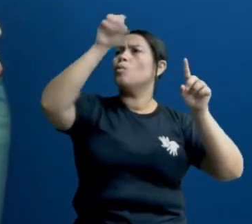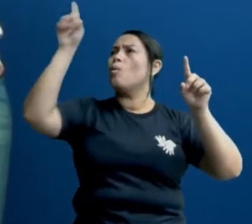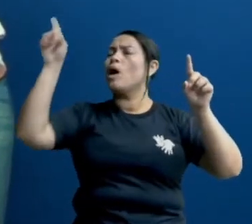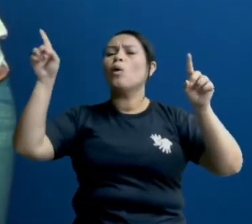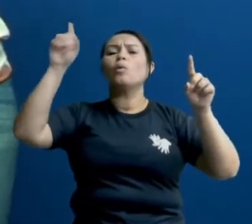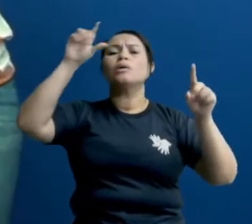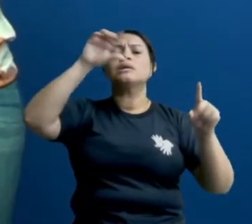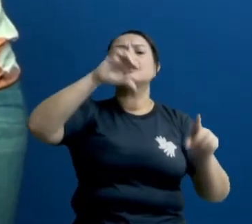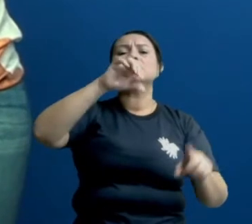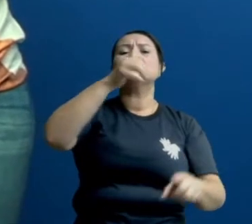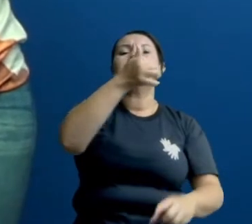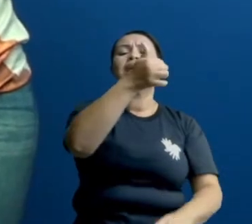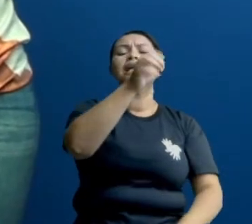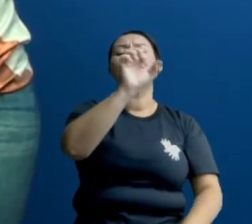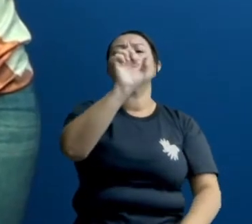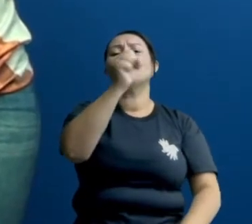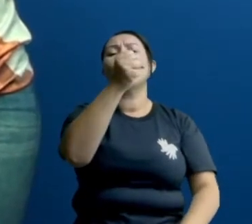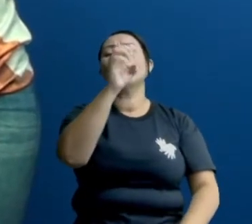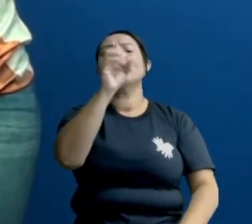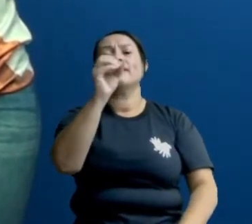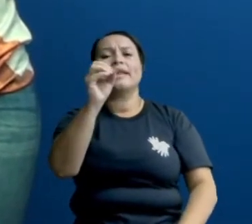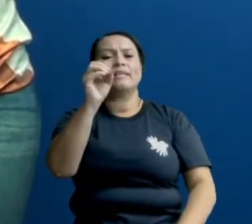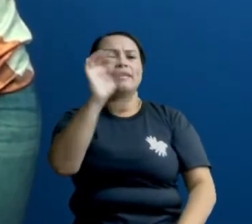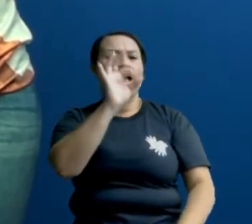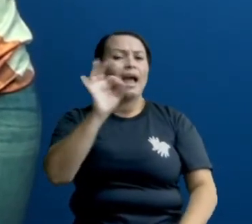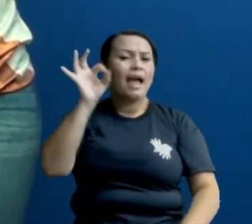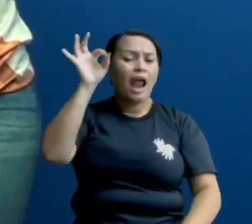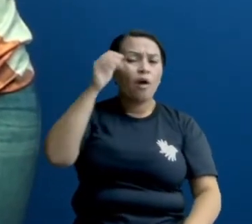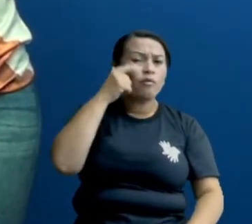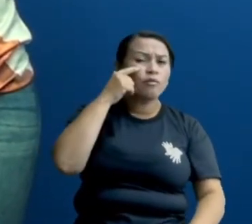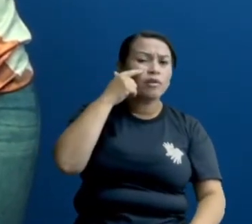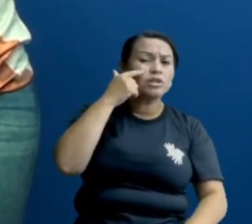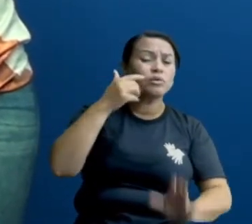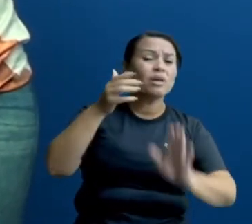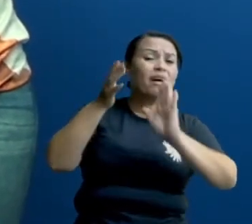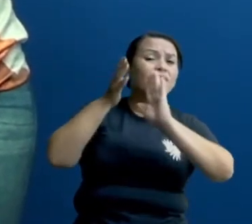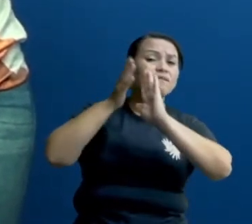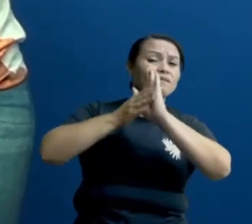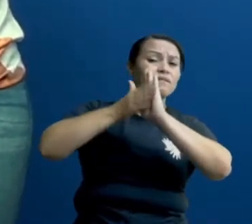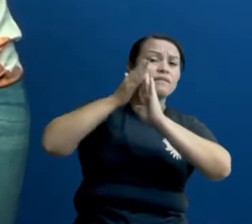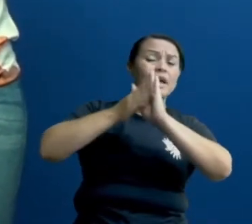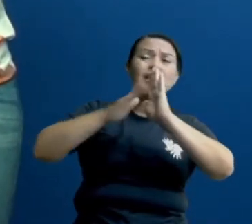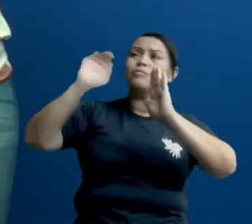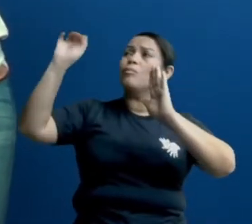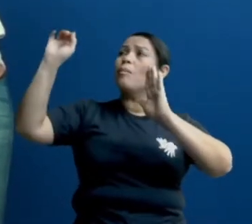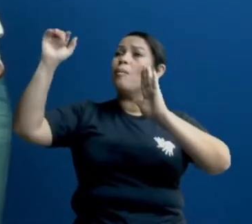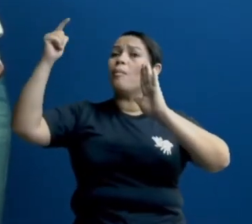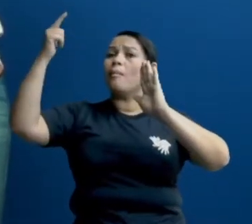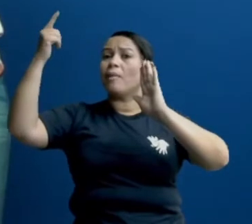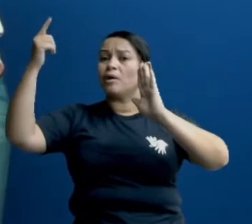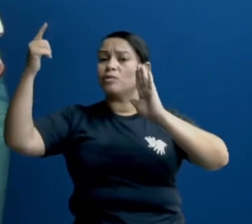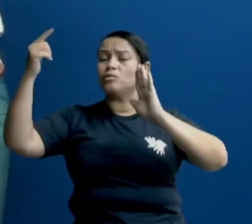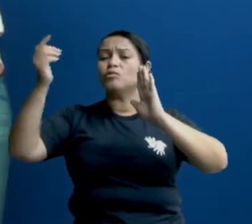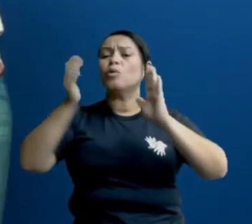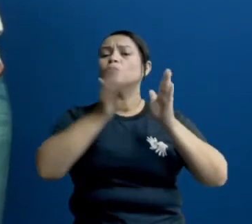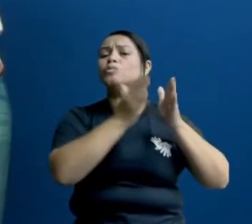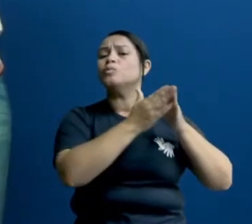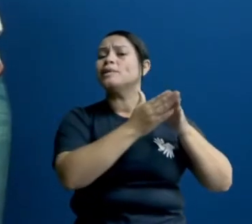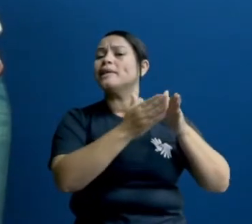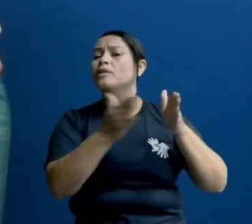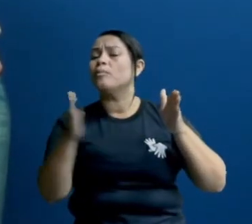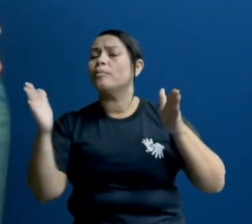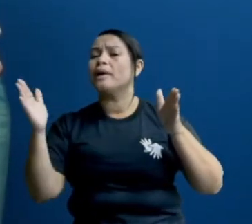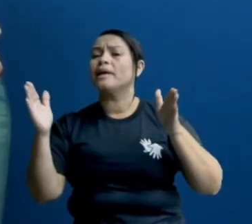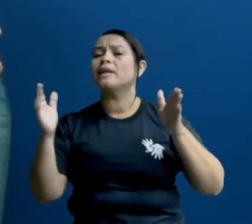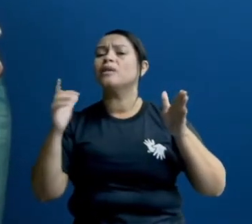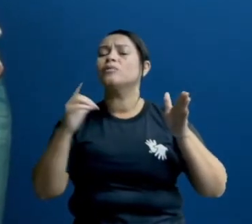Com isso, toda a face visível está iluminada pelos raios solares. Durante o período, ela